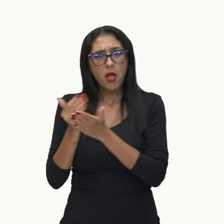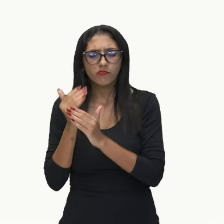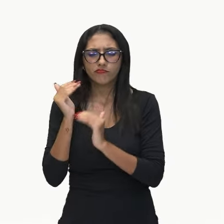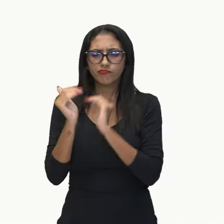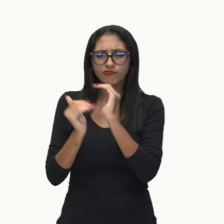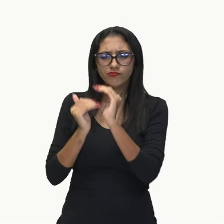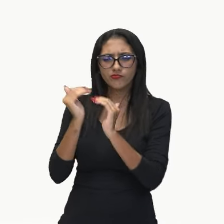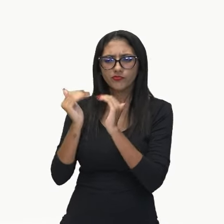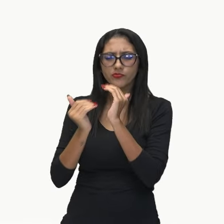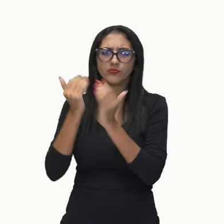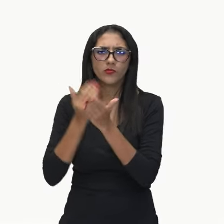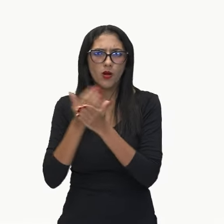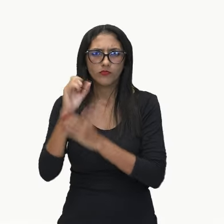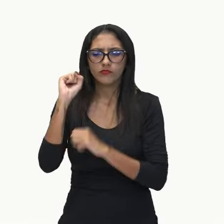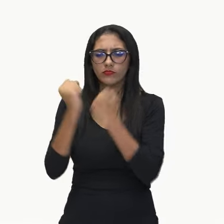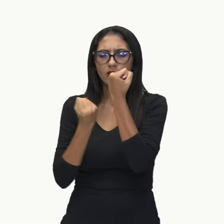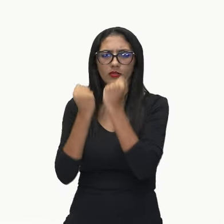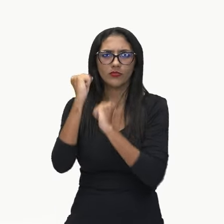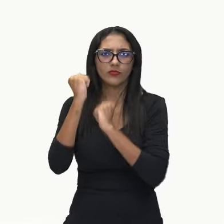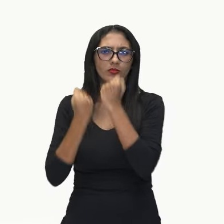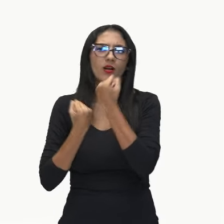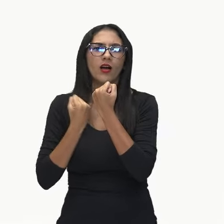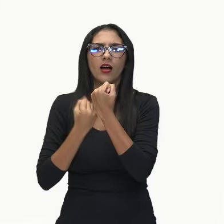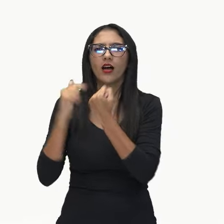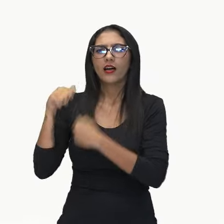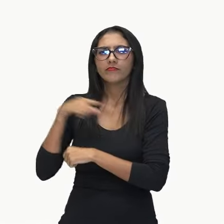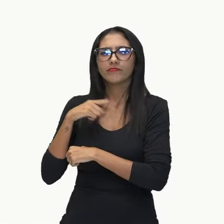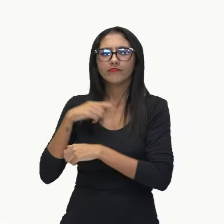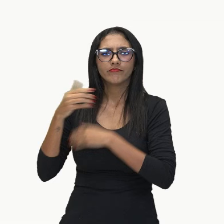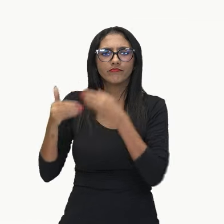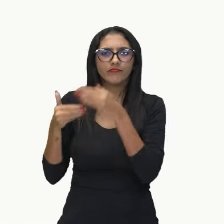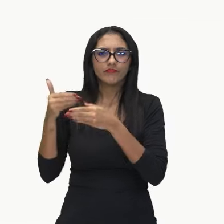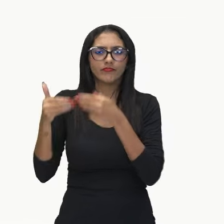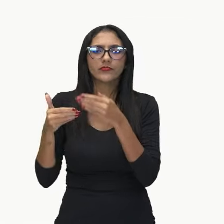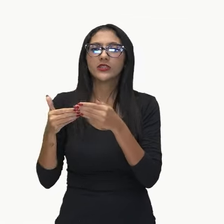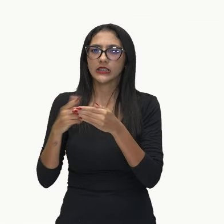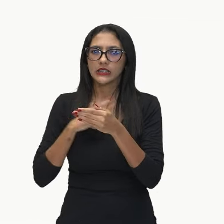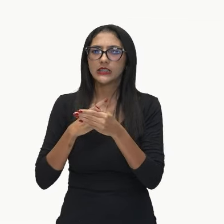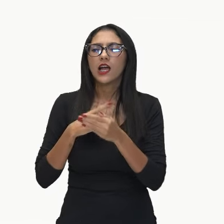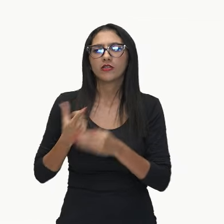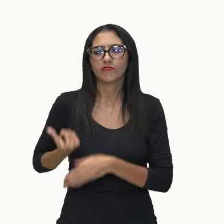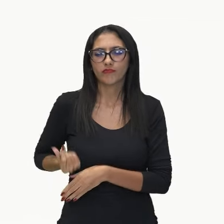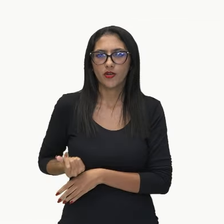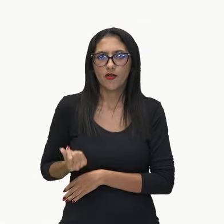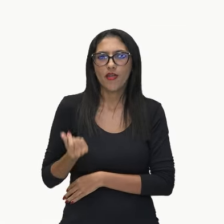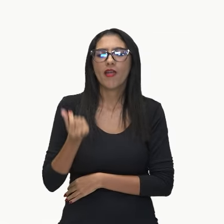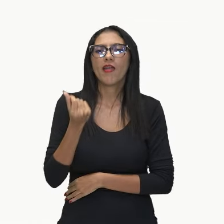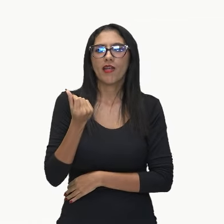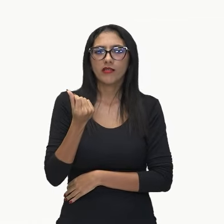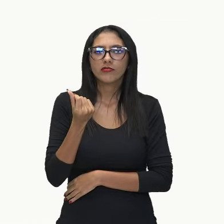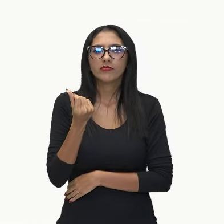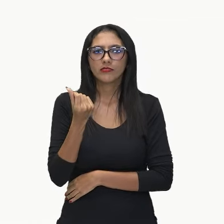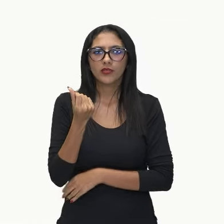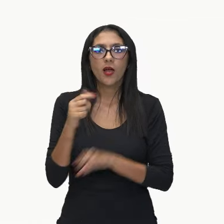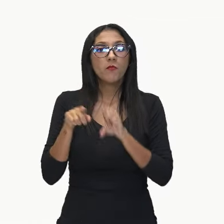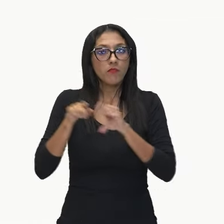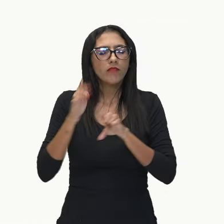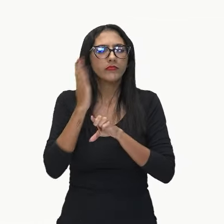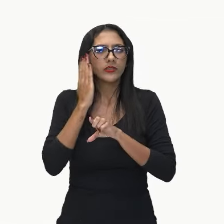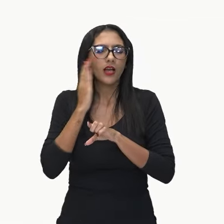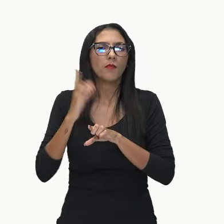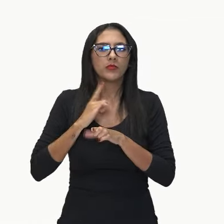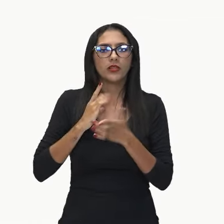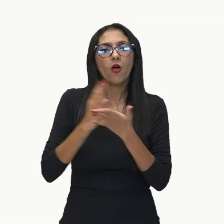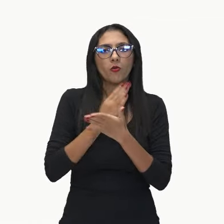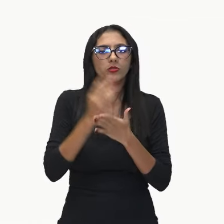está se industrializando. E nesse processo, sim, há dinheiro da burguesia, mas há a massa de trabalho da